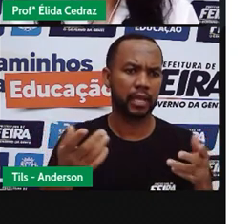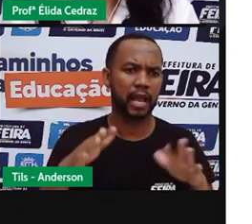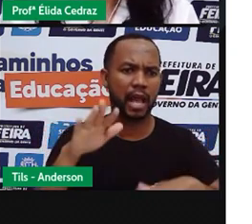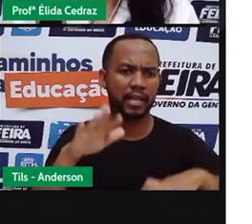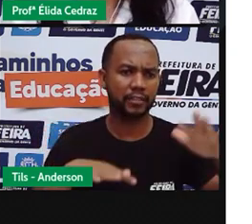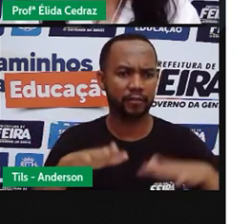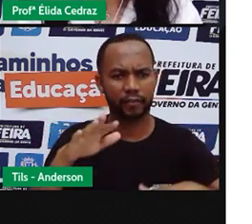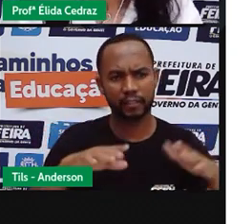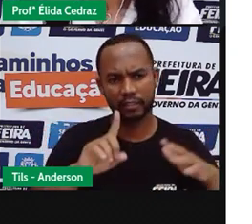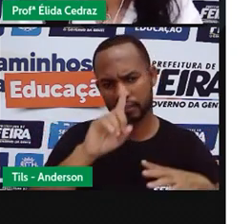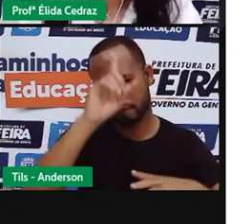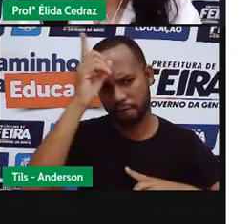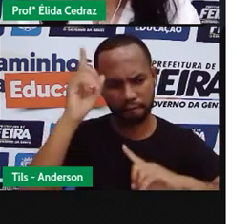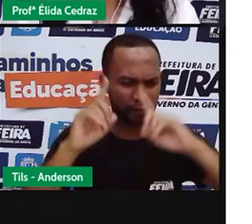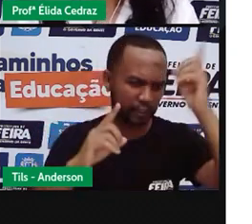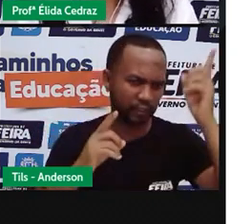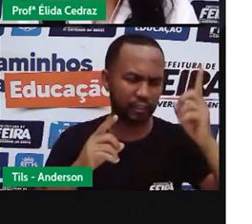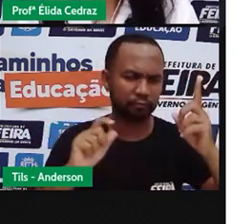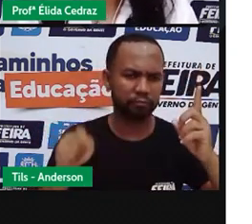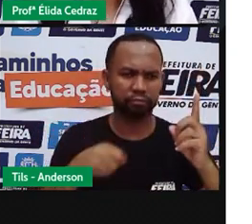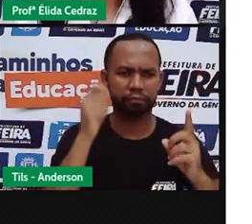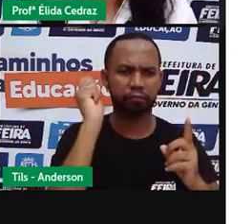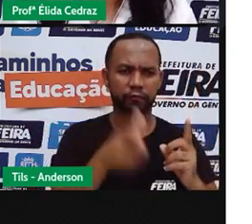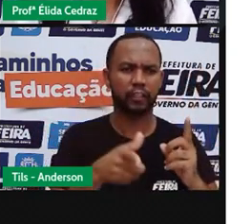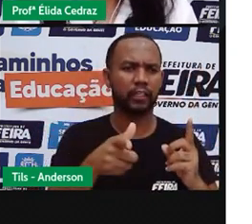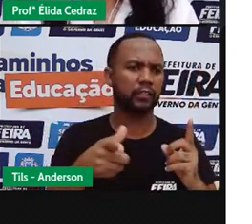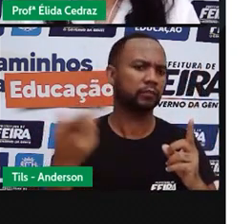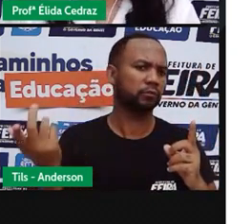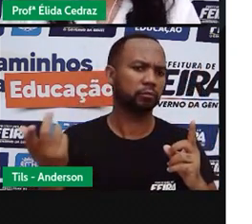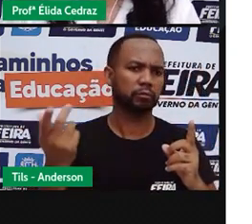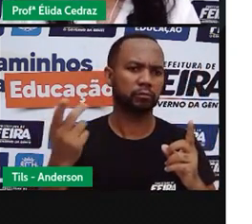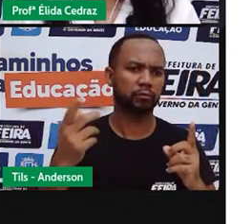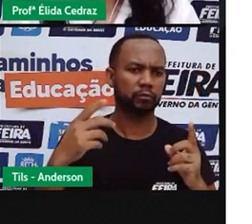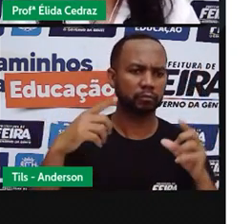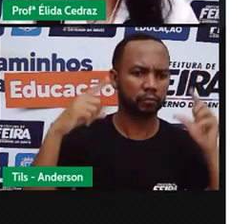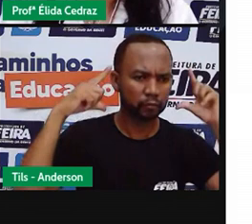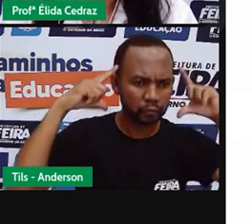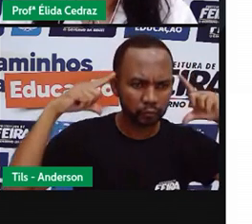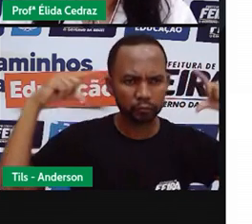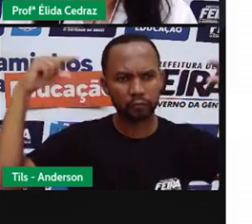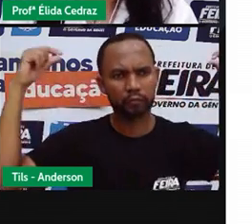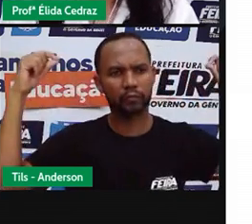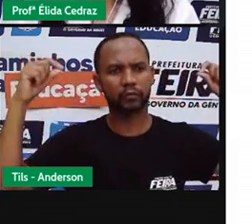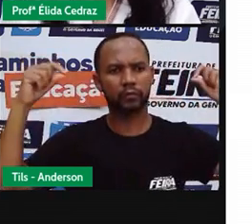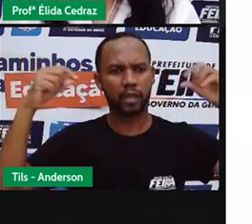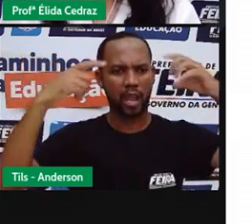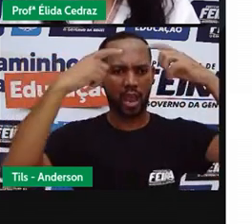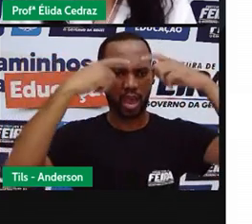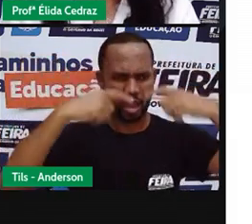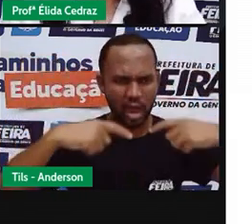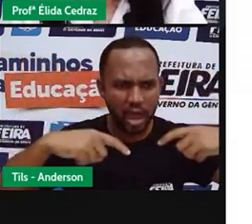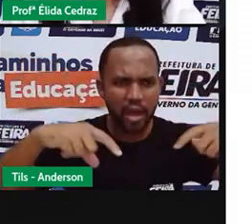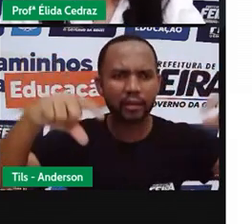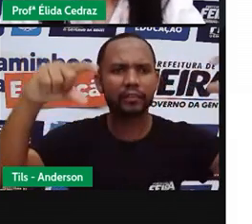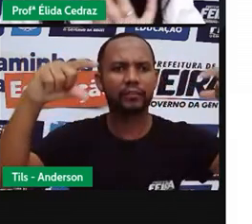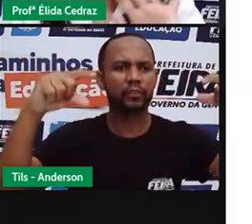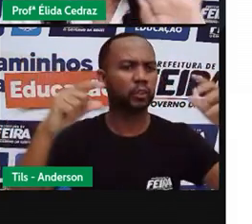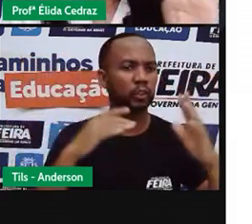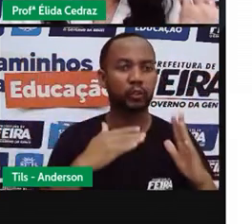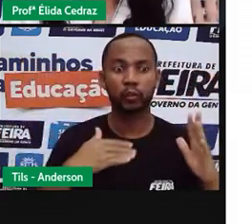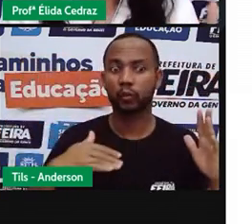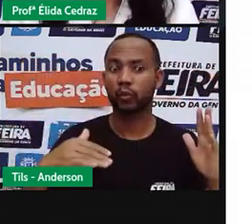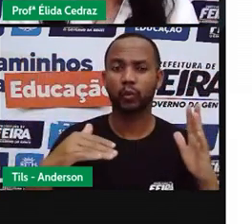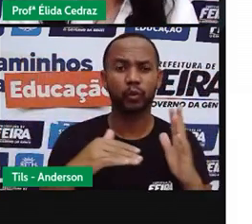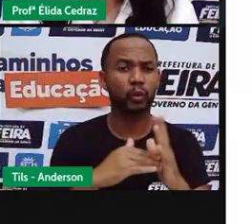fadas, bruxas, gnomos, duendes, ombros, os trolls, dragões, elfos. Todos